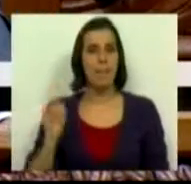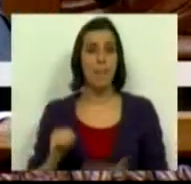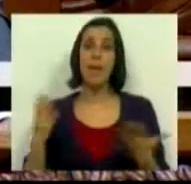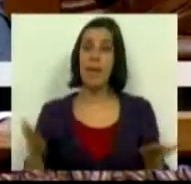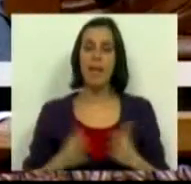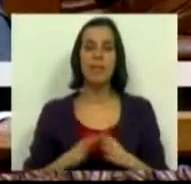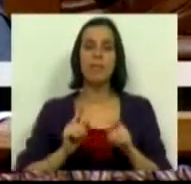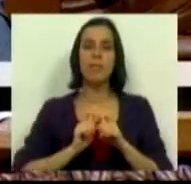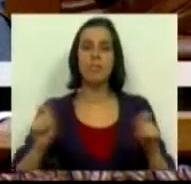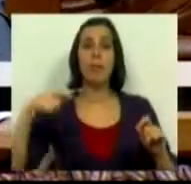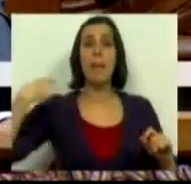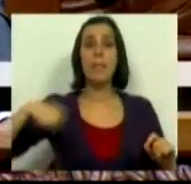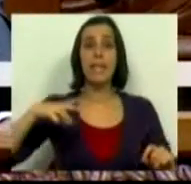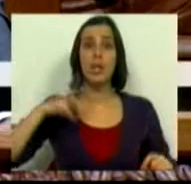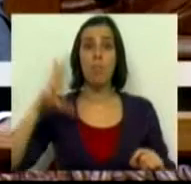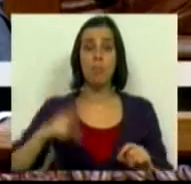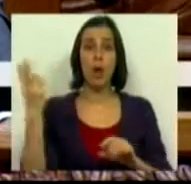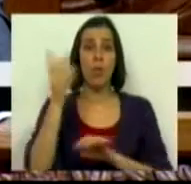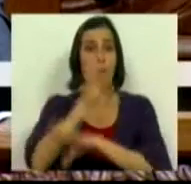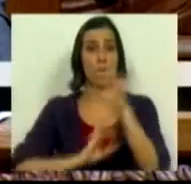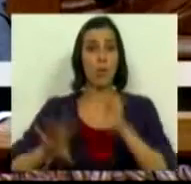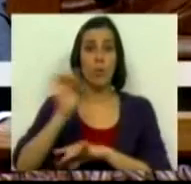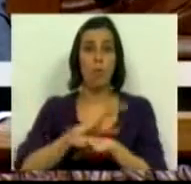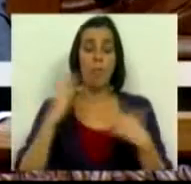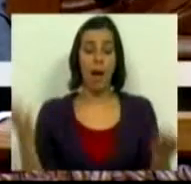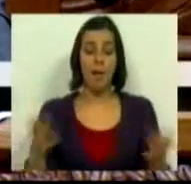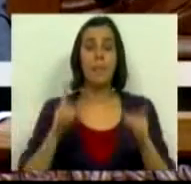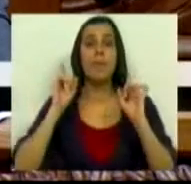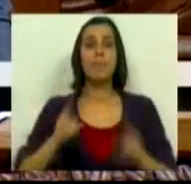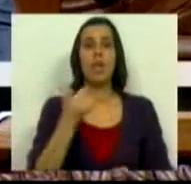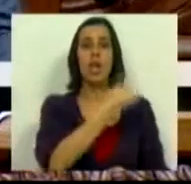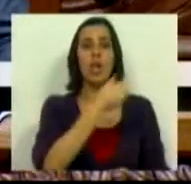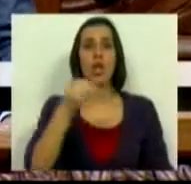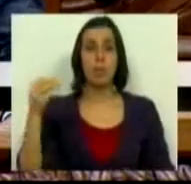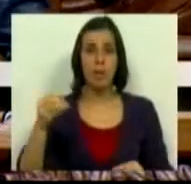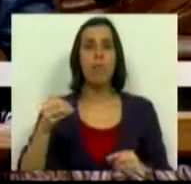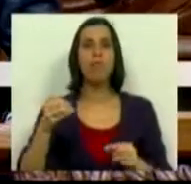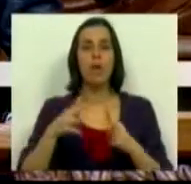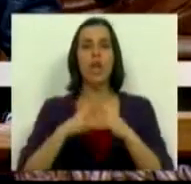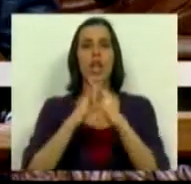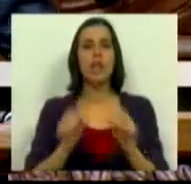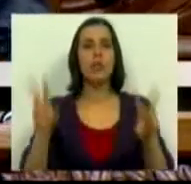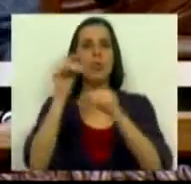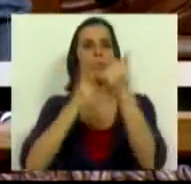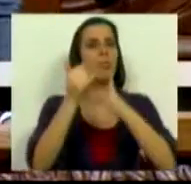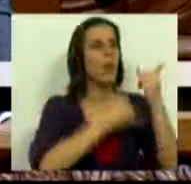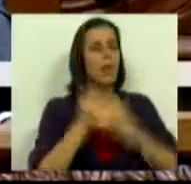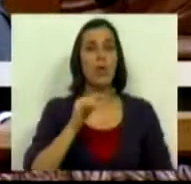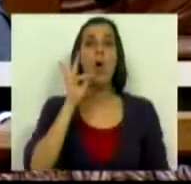Socialista durante a presidência portuguesa da União Europeia. Desde 2000 foram reestruturados